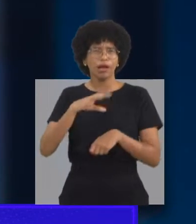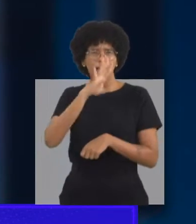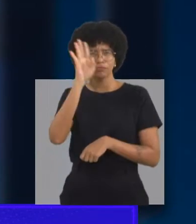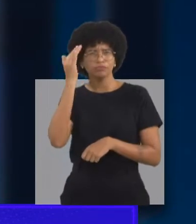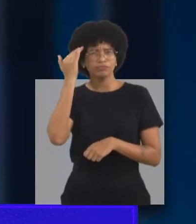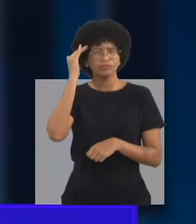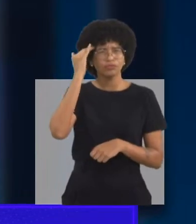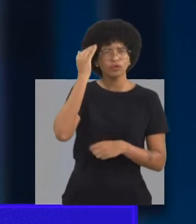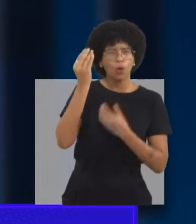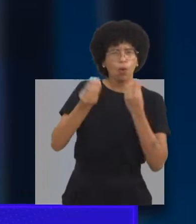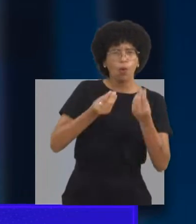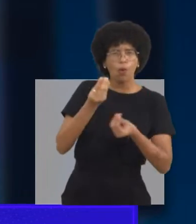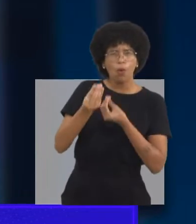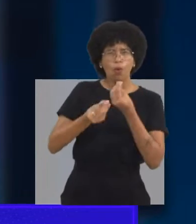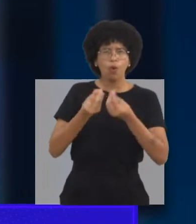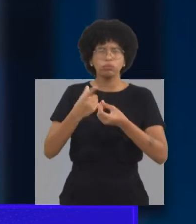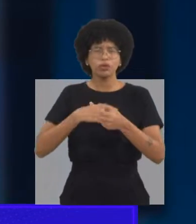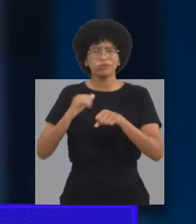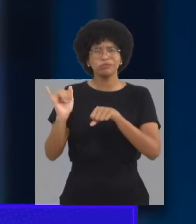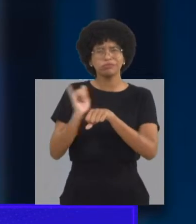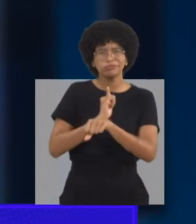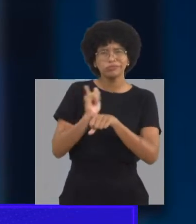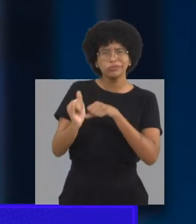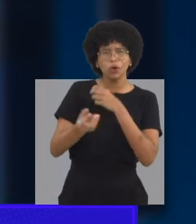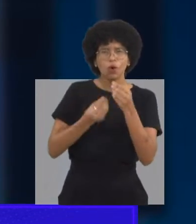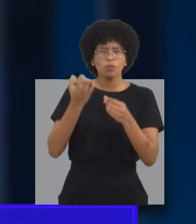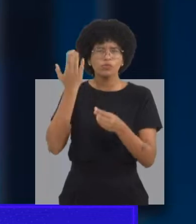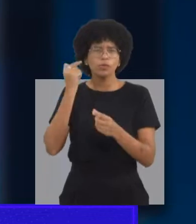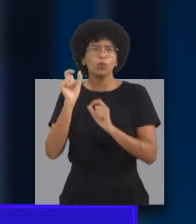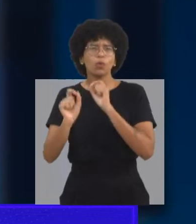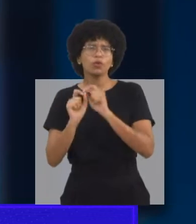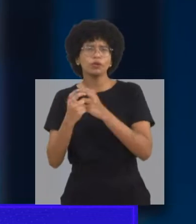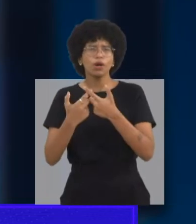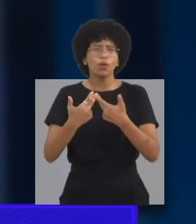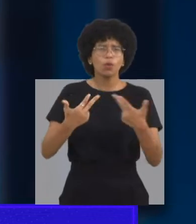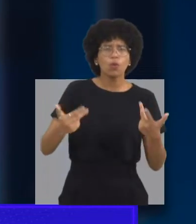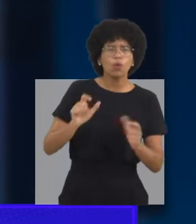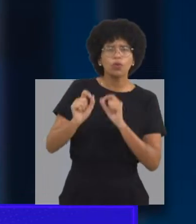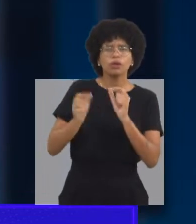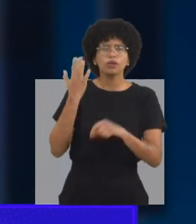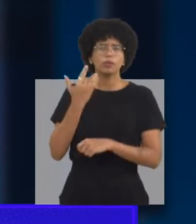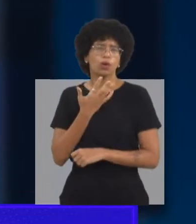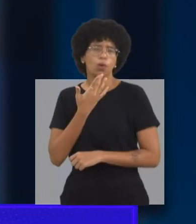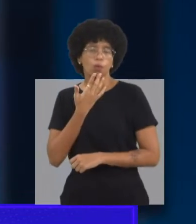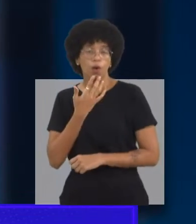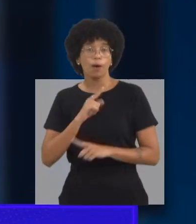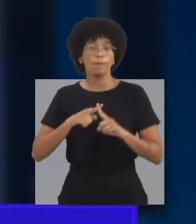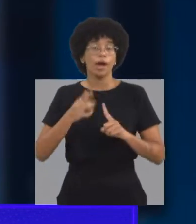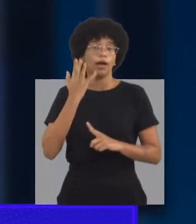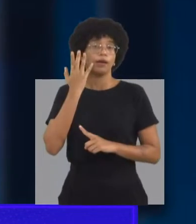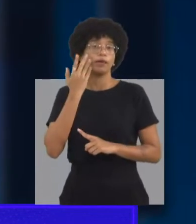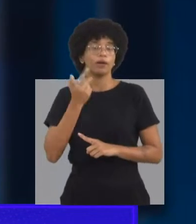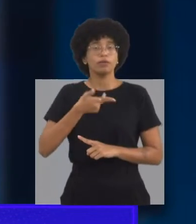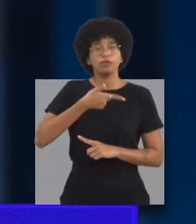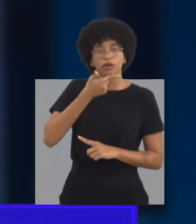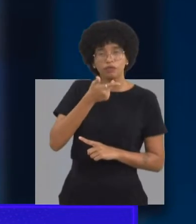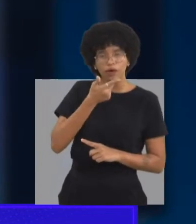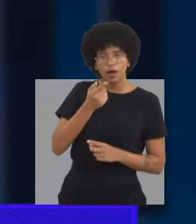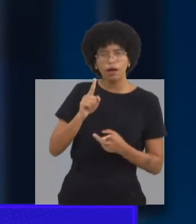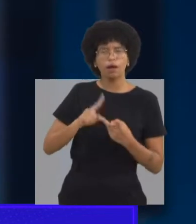criança que tem um comprometimento cognitivo maior, e aí ele vai apresentar uma